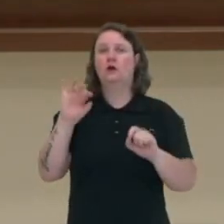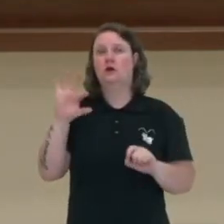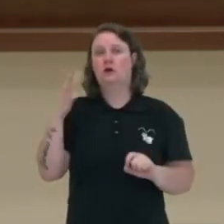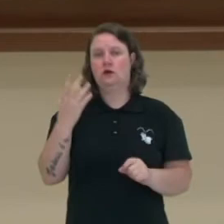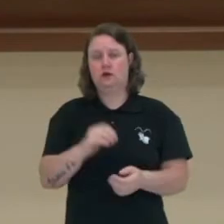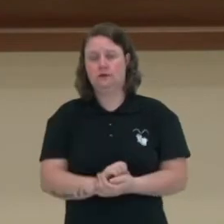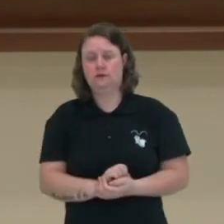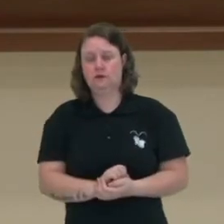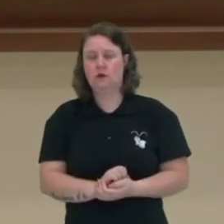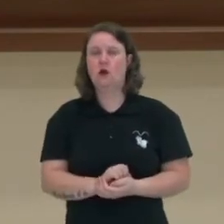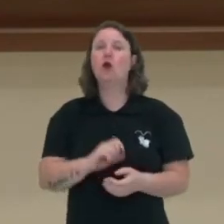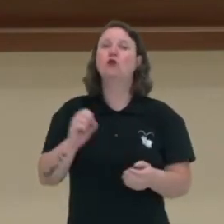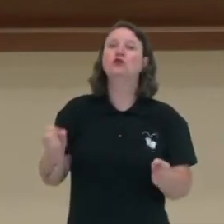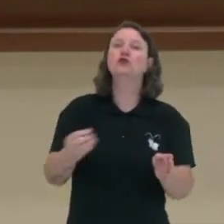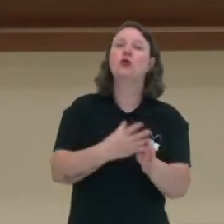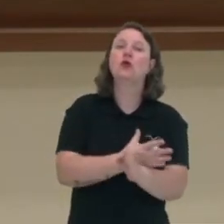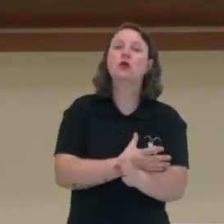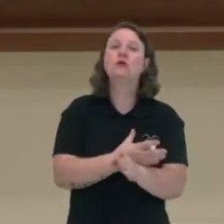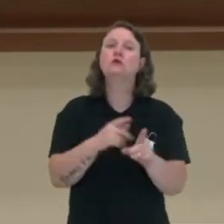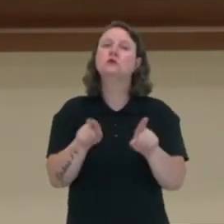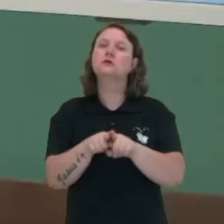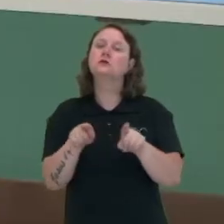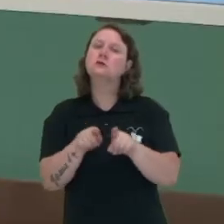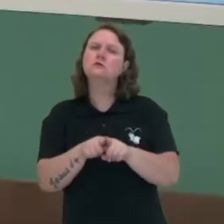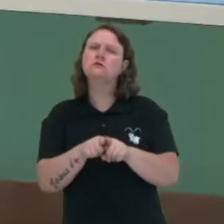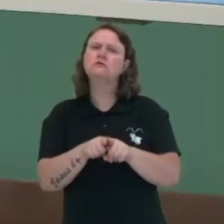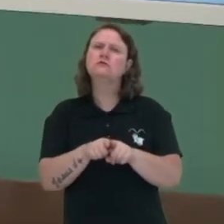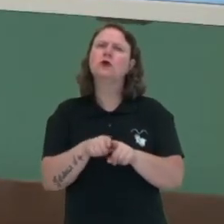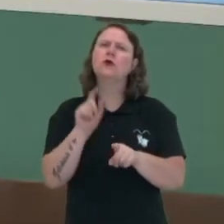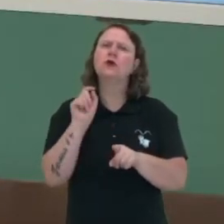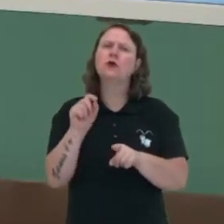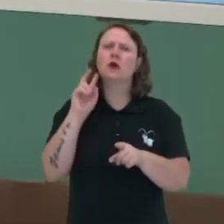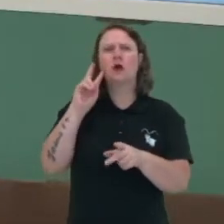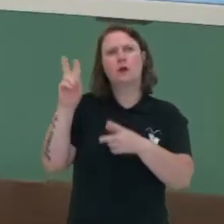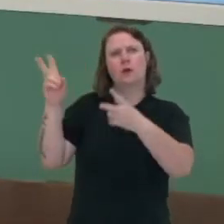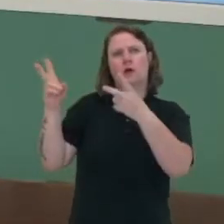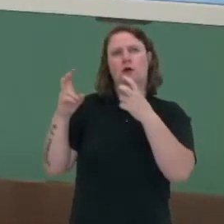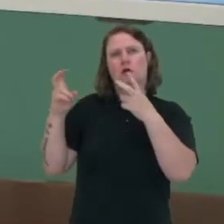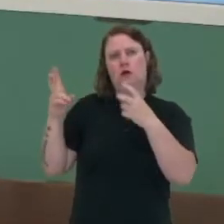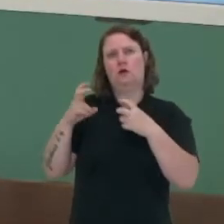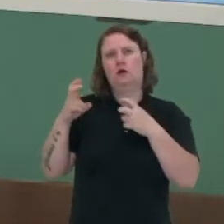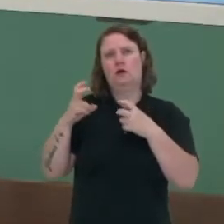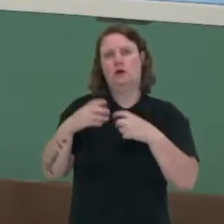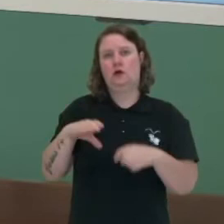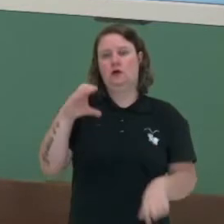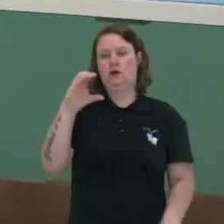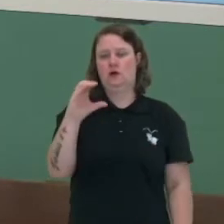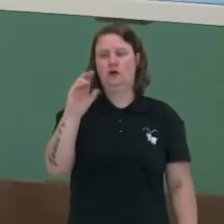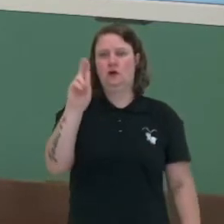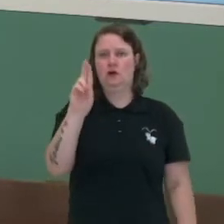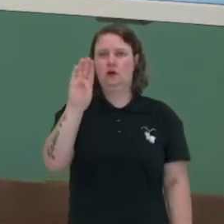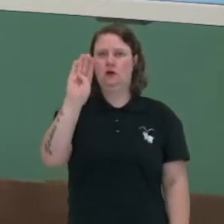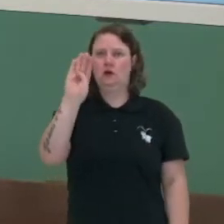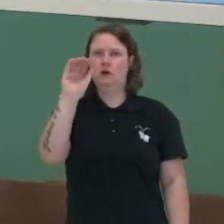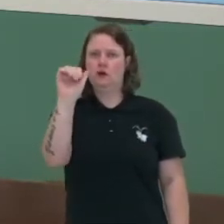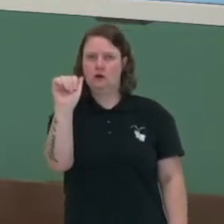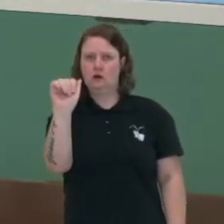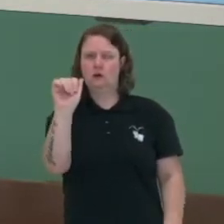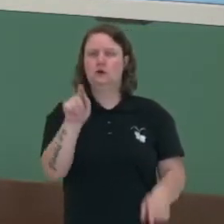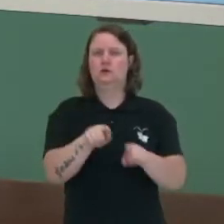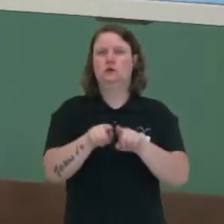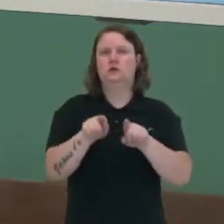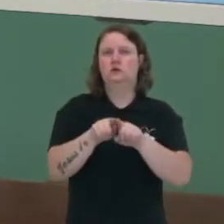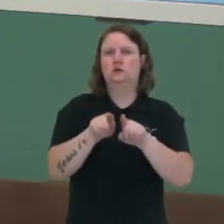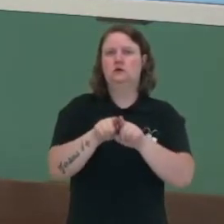faz muito presente e não vai ser diferente quando observamos a questão cubana. Quando olhamos a questão cubana e